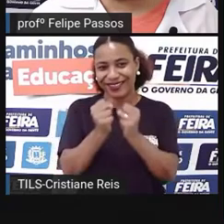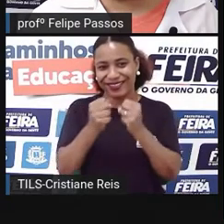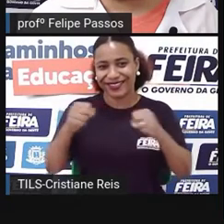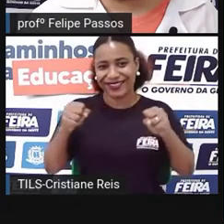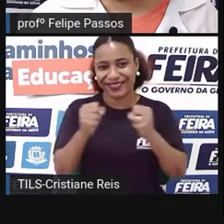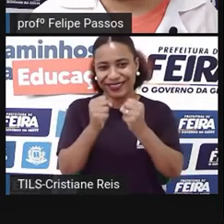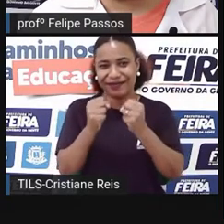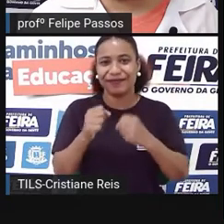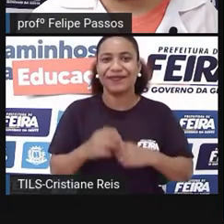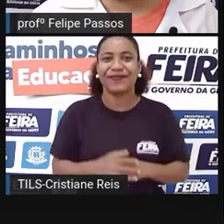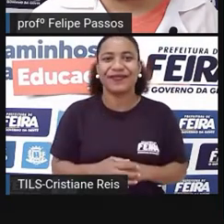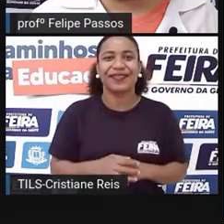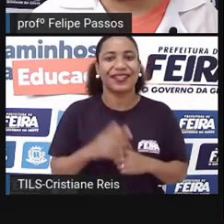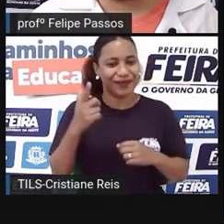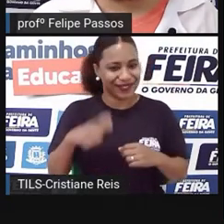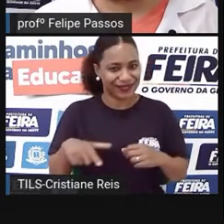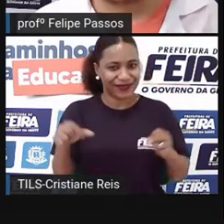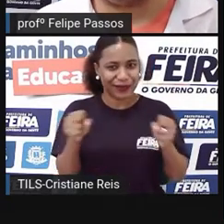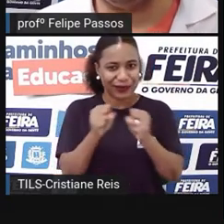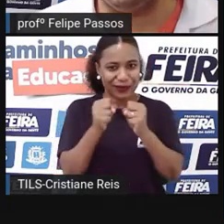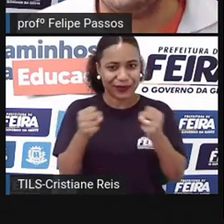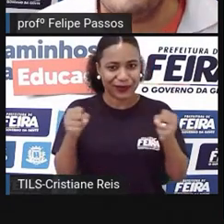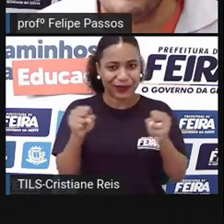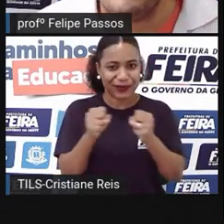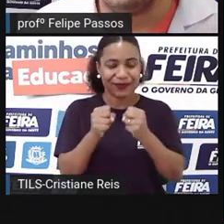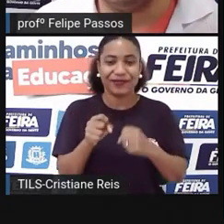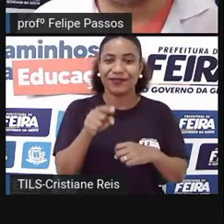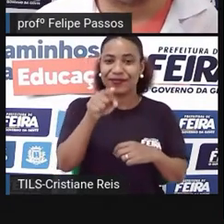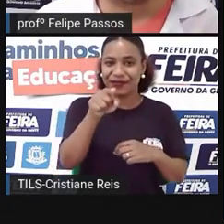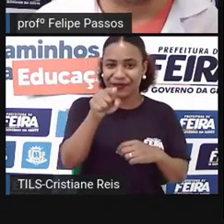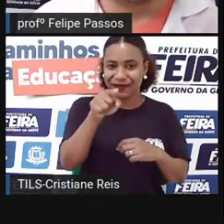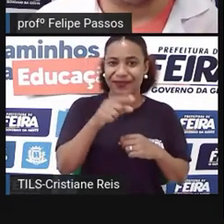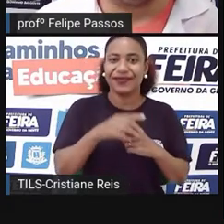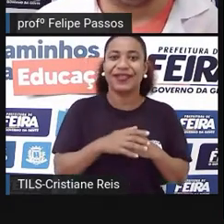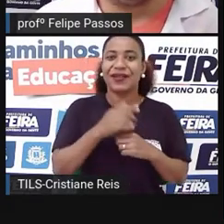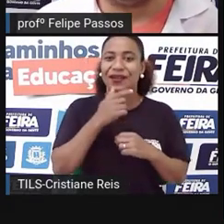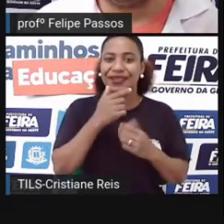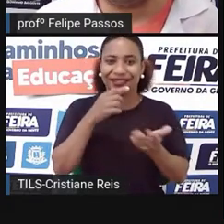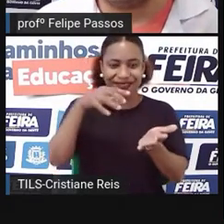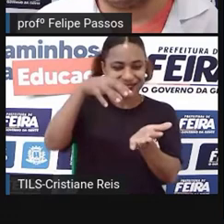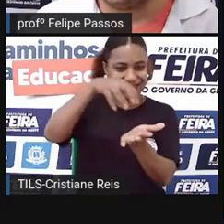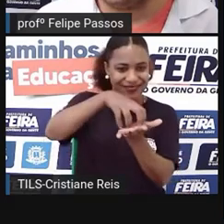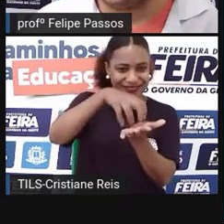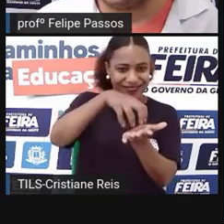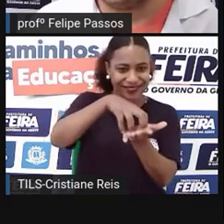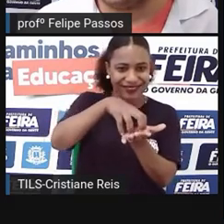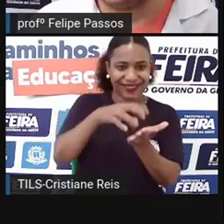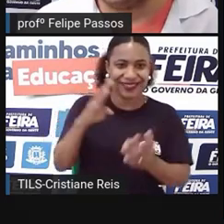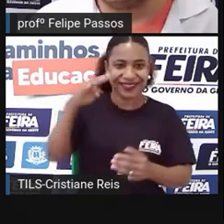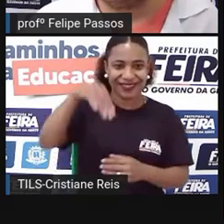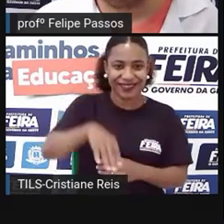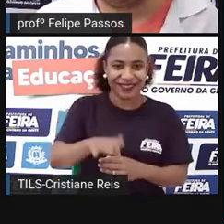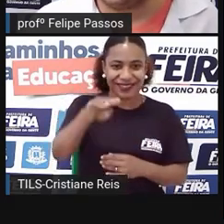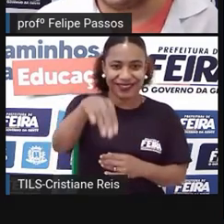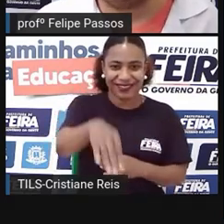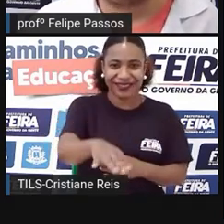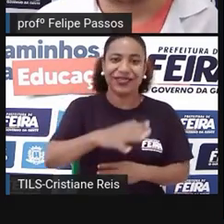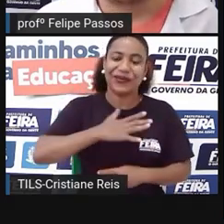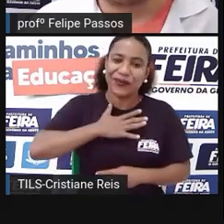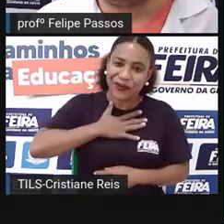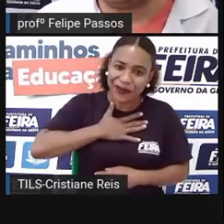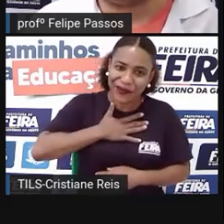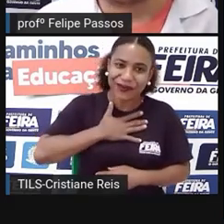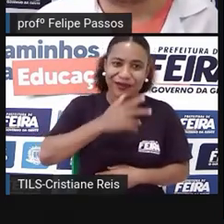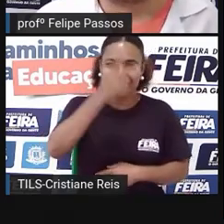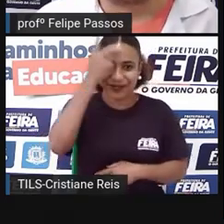Mais uma de Bié, com sua sanfona. Aí é no centro de abastecimento, eu gosto muito do registro do cotidiano, das pessoas